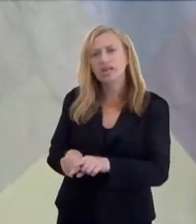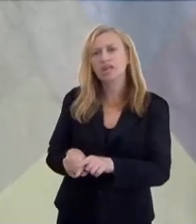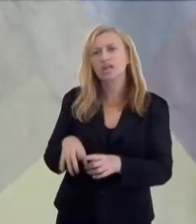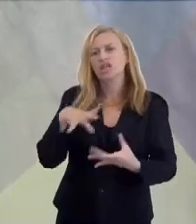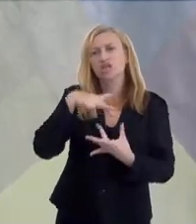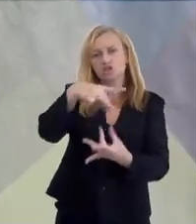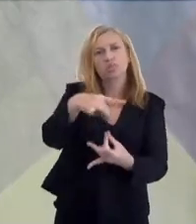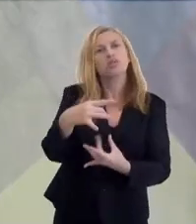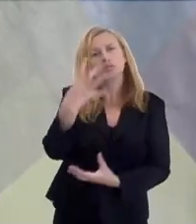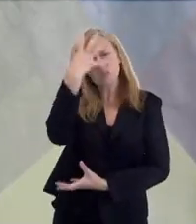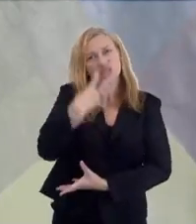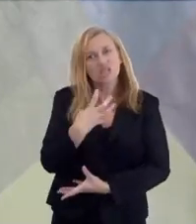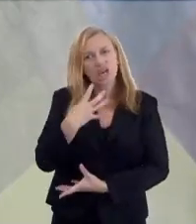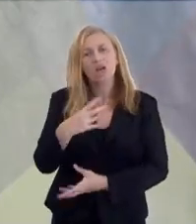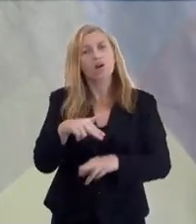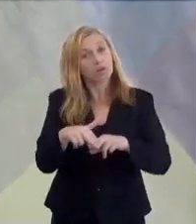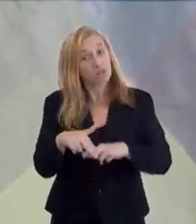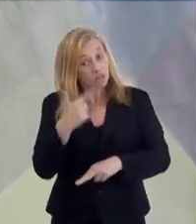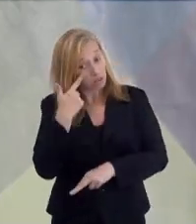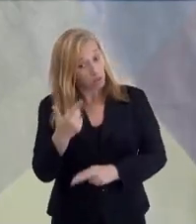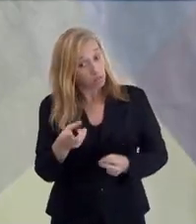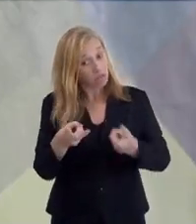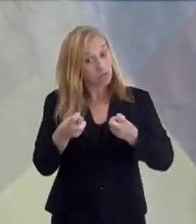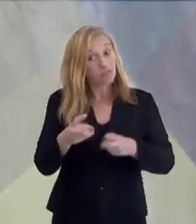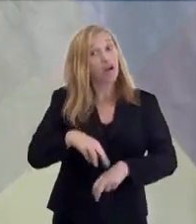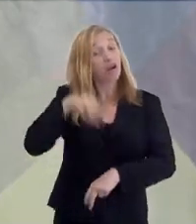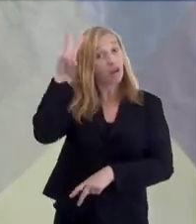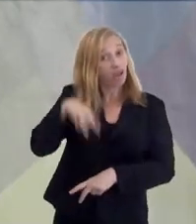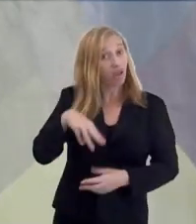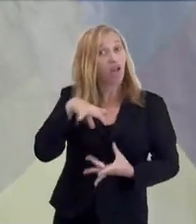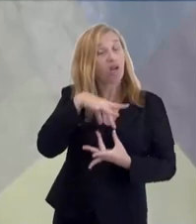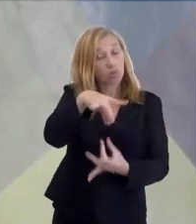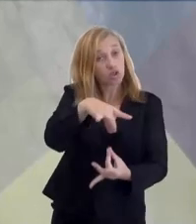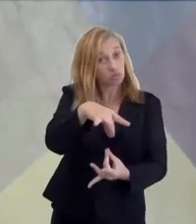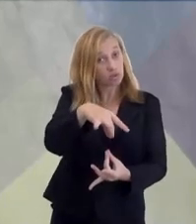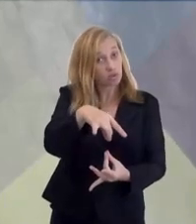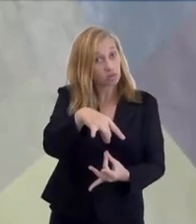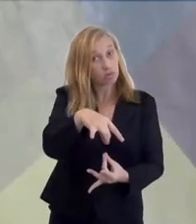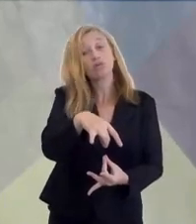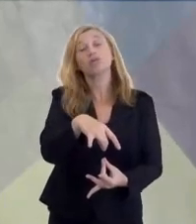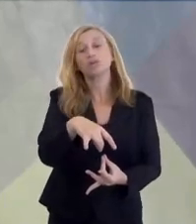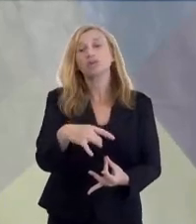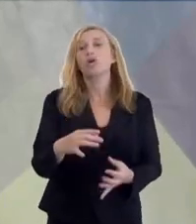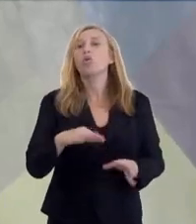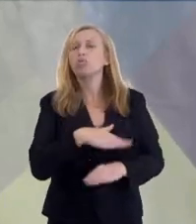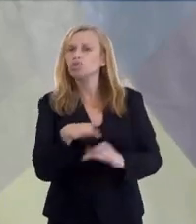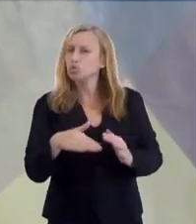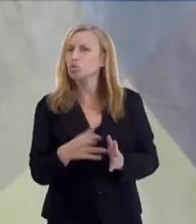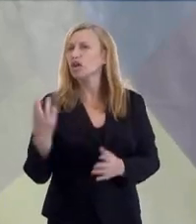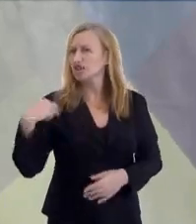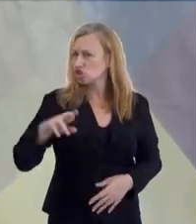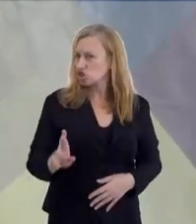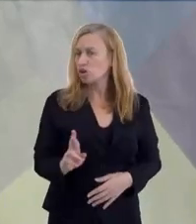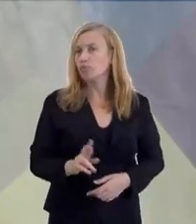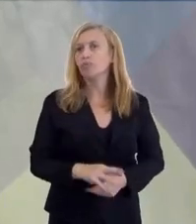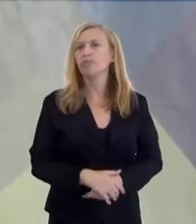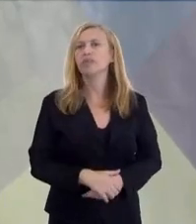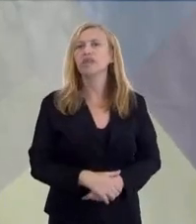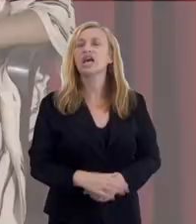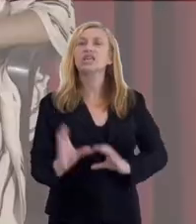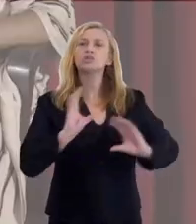com o Chico existem outros médios por aí, sérios. É por isso que a gente tem que ver quem é a pessoa, porque também tem muito embuste,